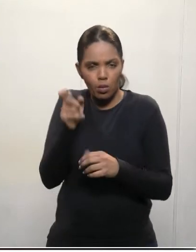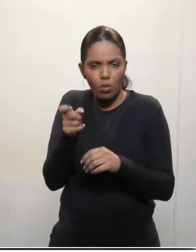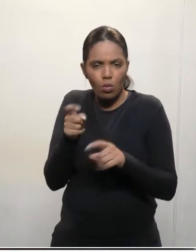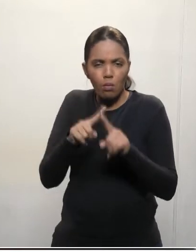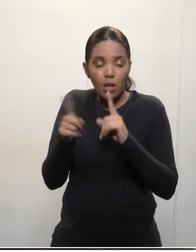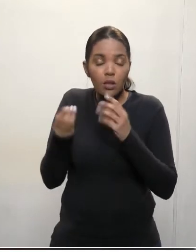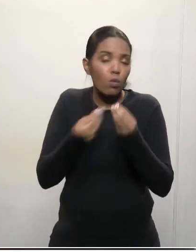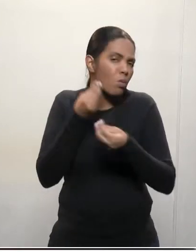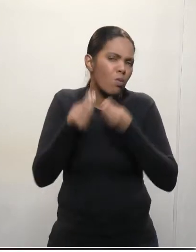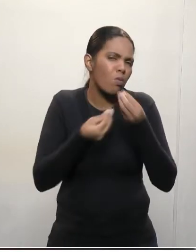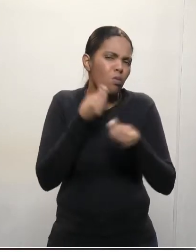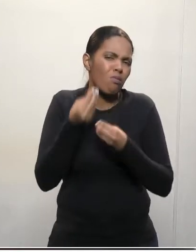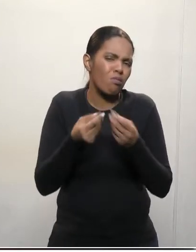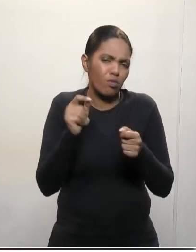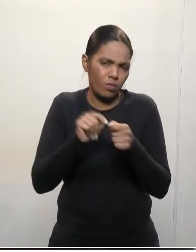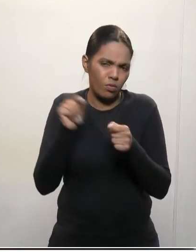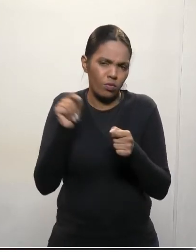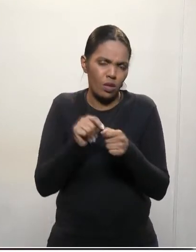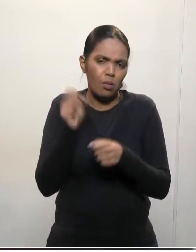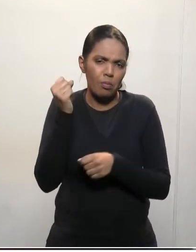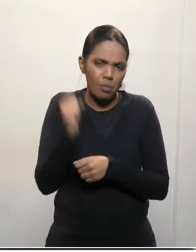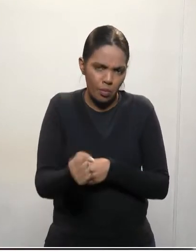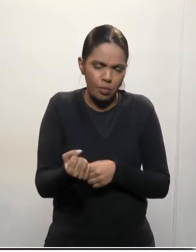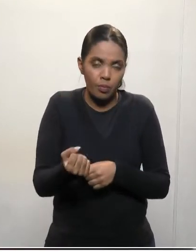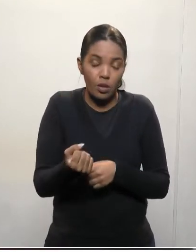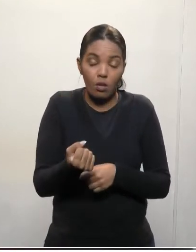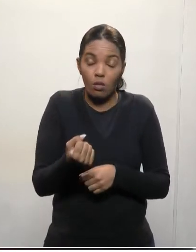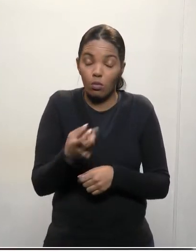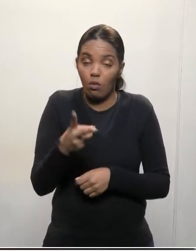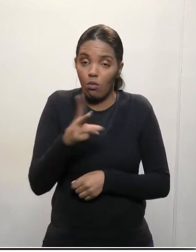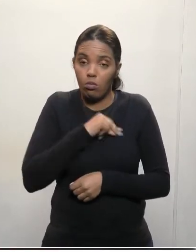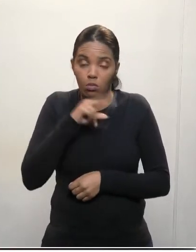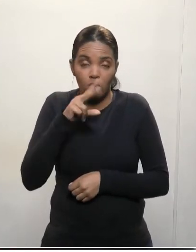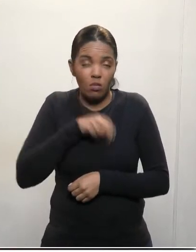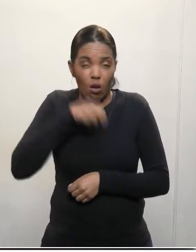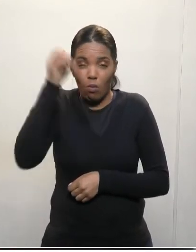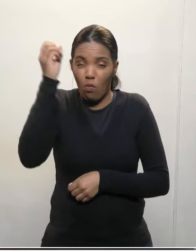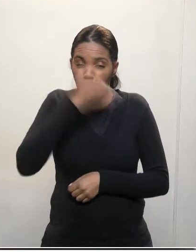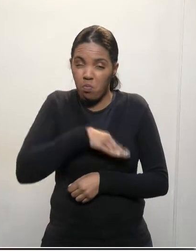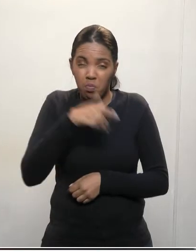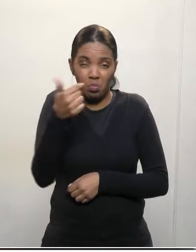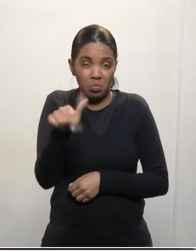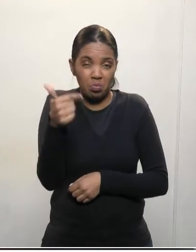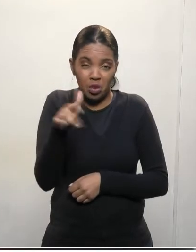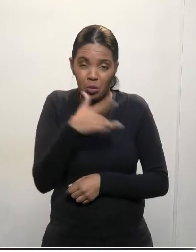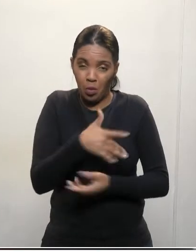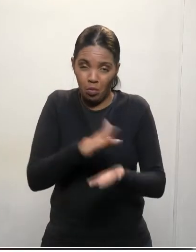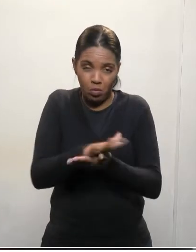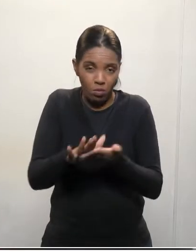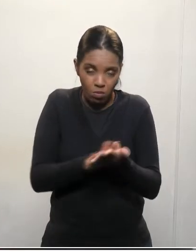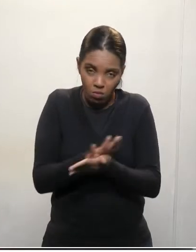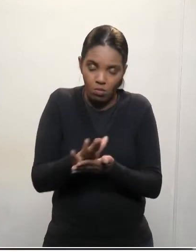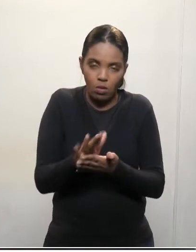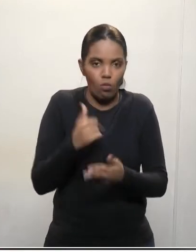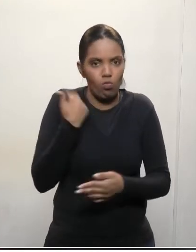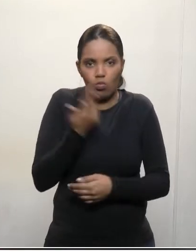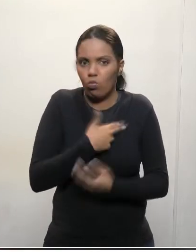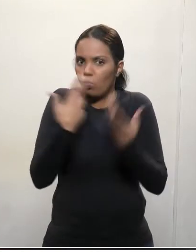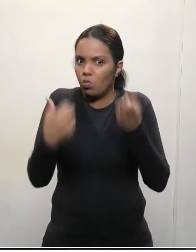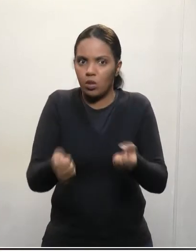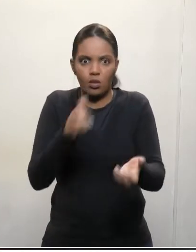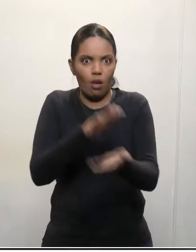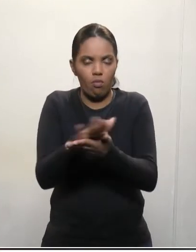forma, brutalidade com que ocorreu o crime, independente de qualquer forma, não podemos aceitar nenhum tipo de violência,